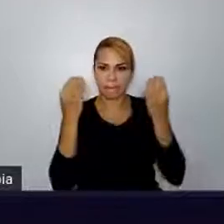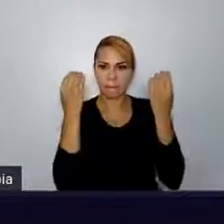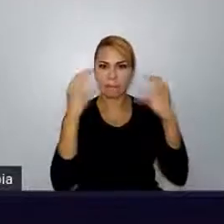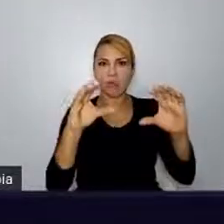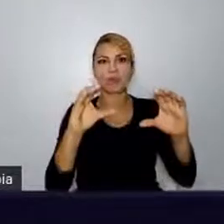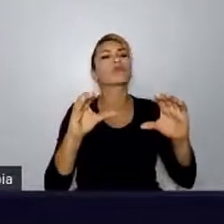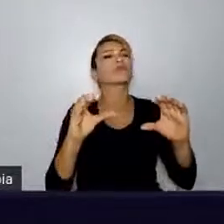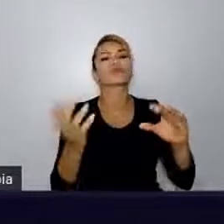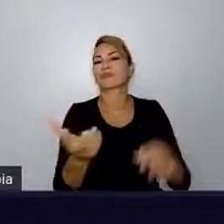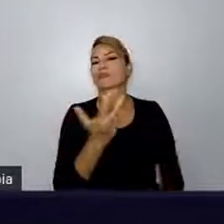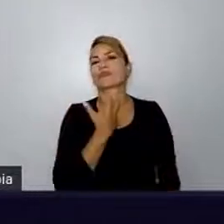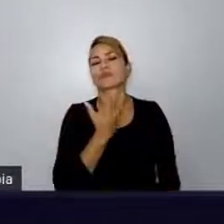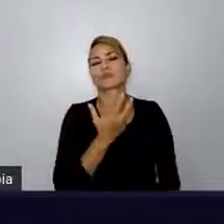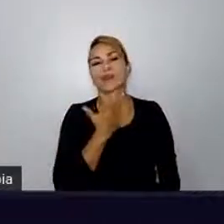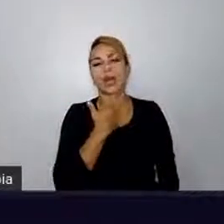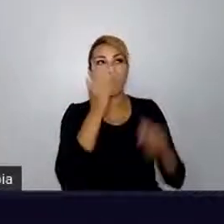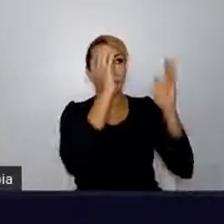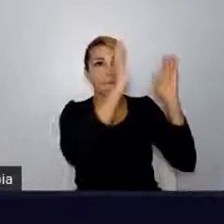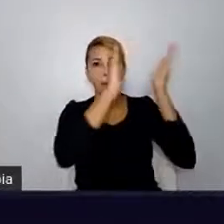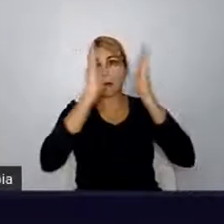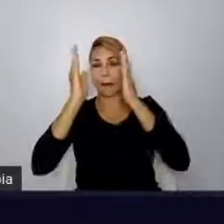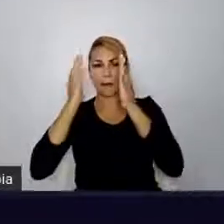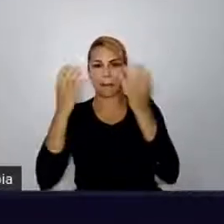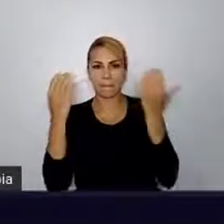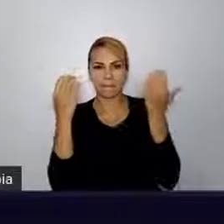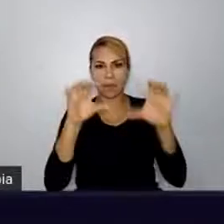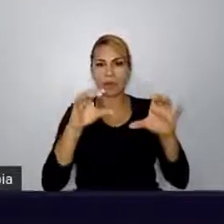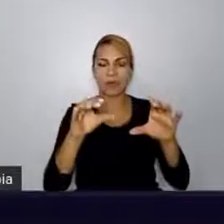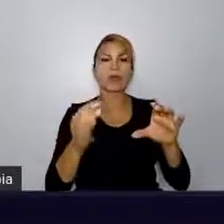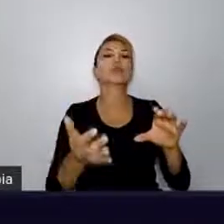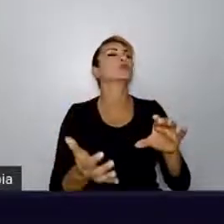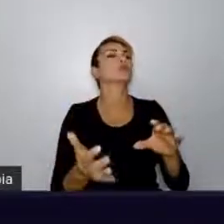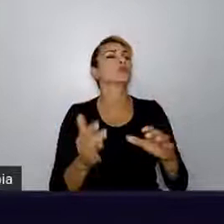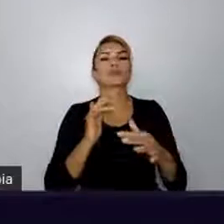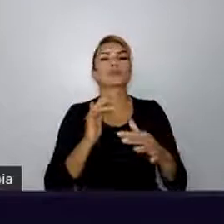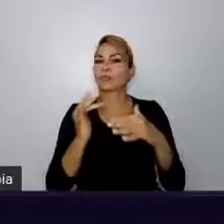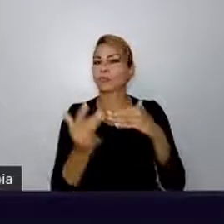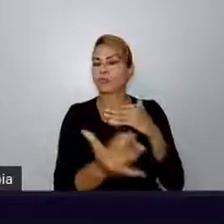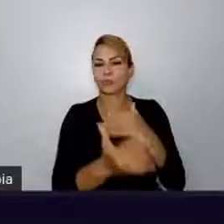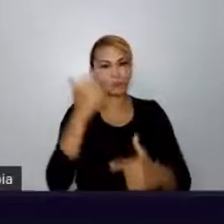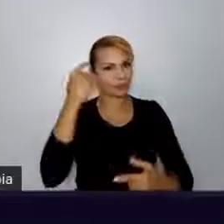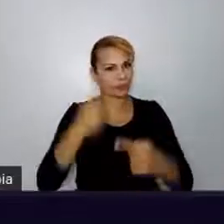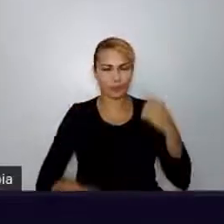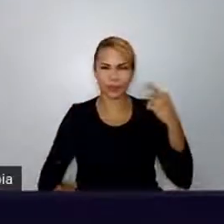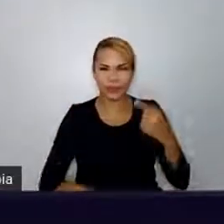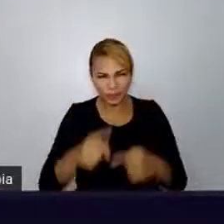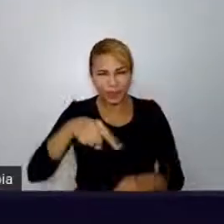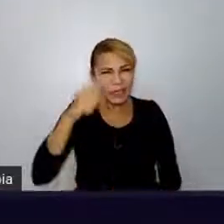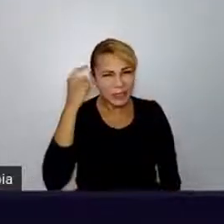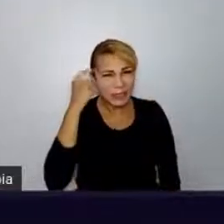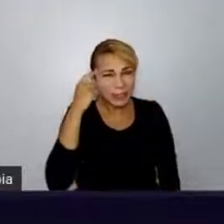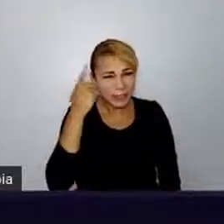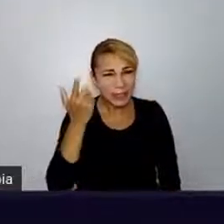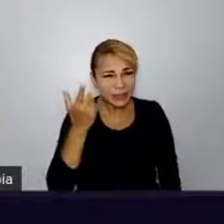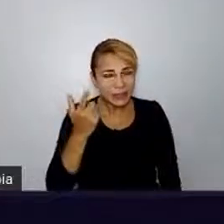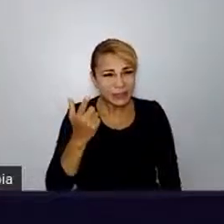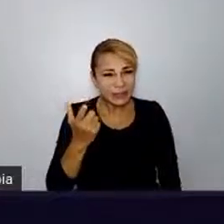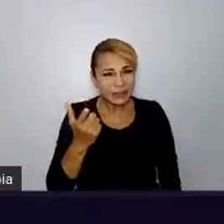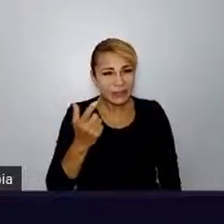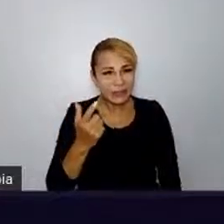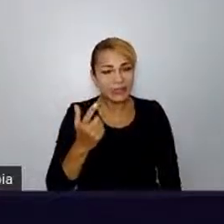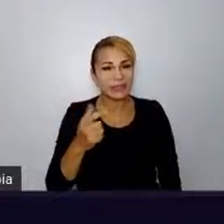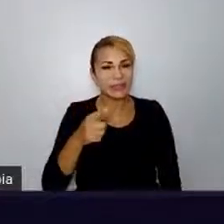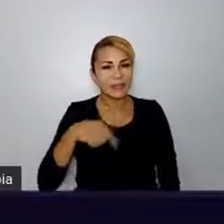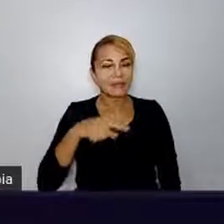Publicar uma biblioteca para outras pessoas usarem, proibido também. Você já pensou em ter que codar a sua própria linguagem de programação?